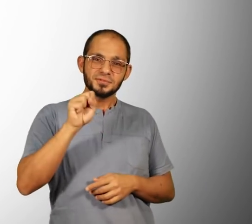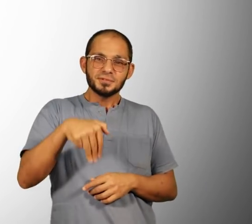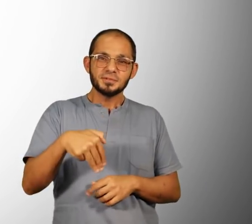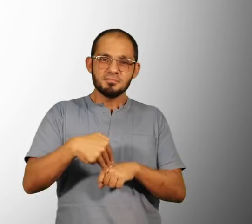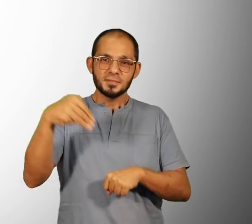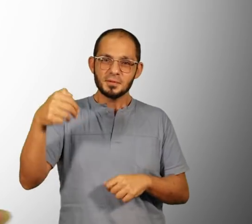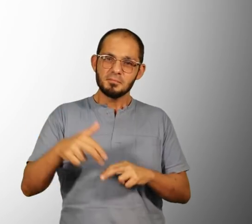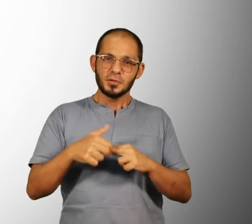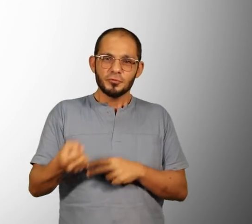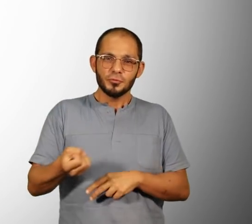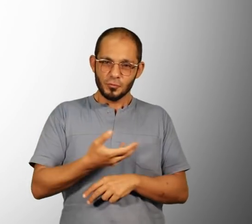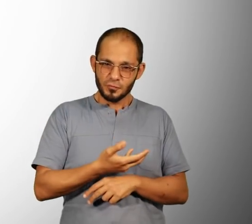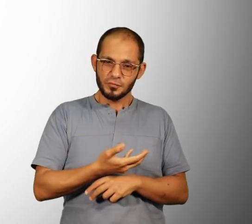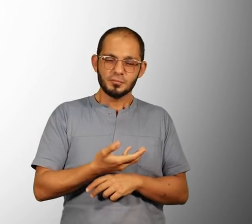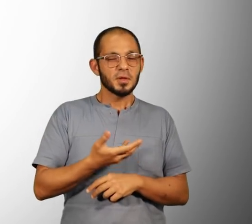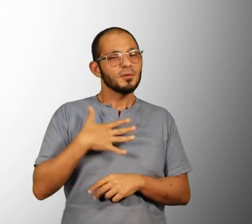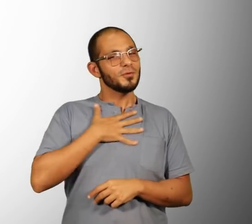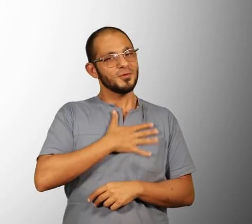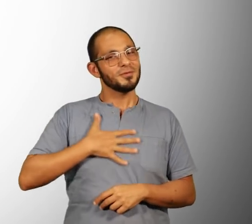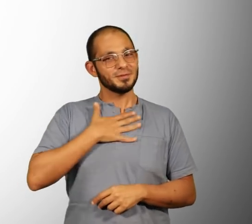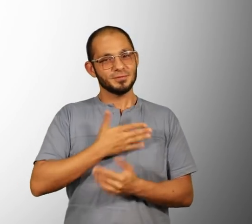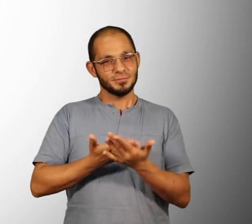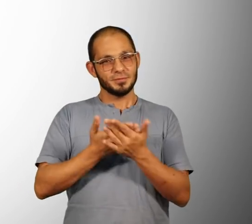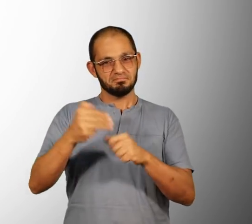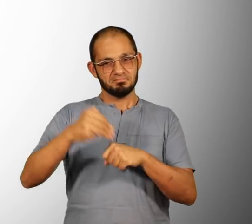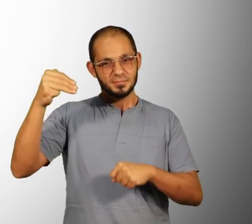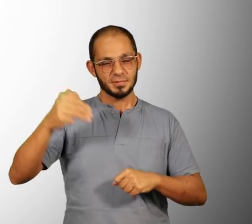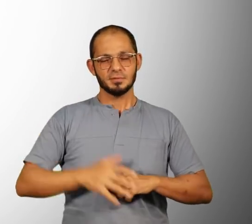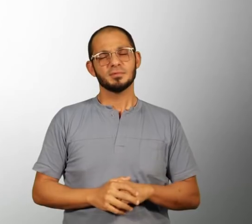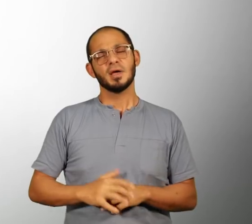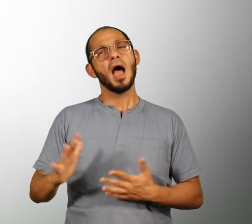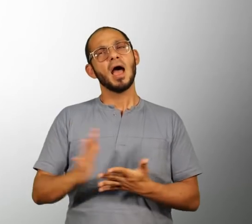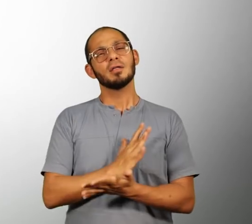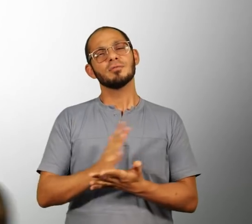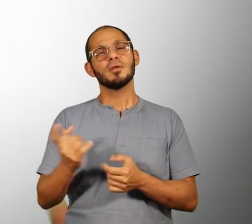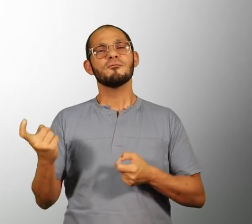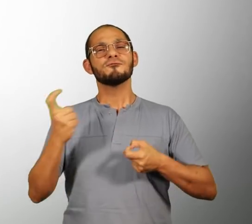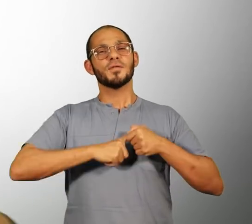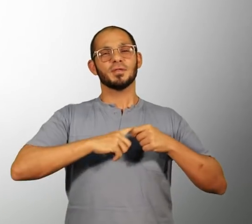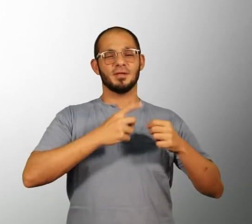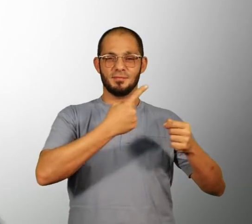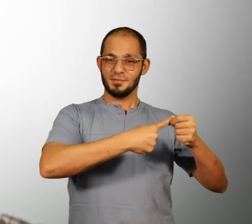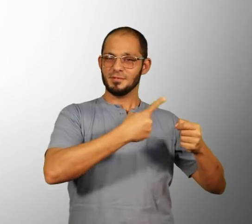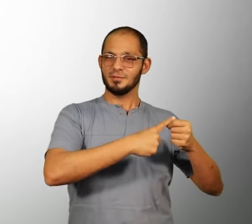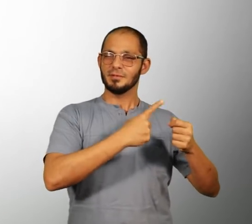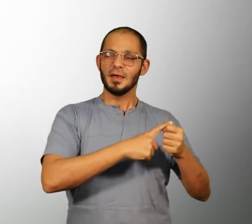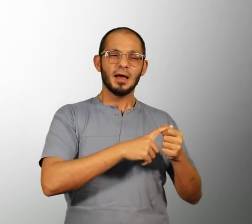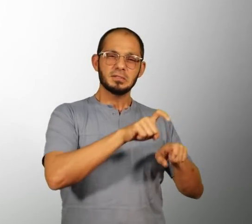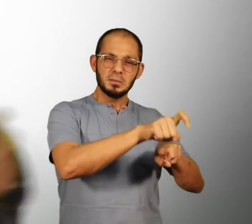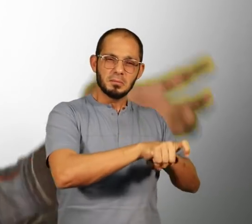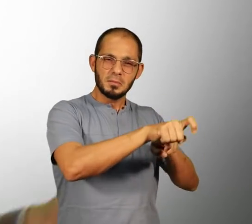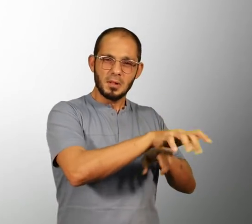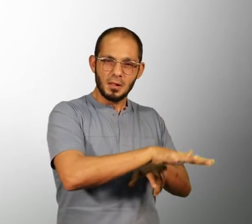Porque pra mim é uma coisa muito nova ainda, sabe? Mas eu tô gostando muito. Às vezes eu quero voltar pra casa e viver com meus pais e